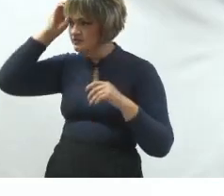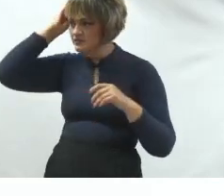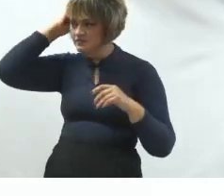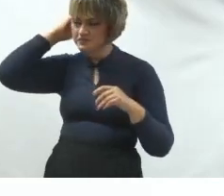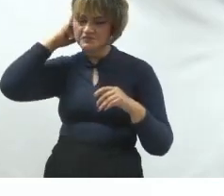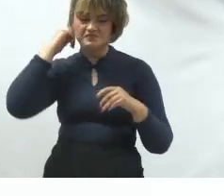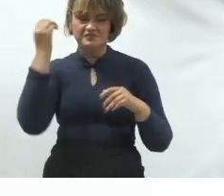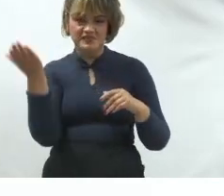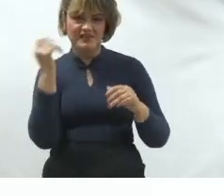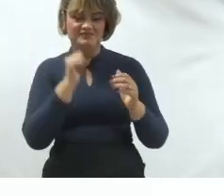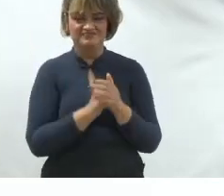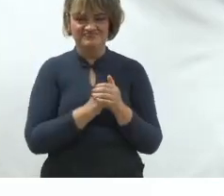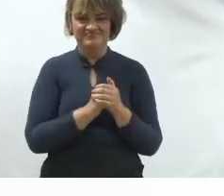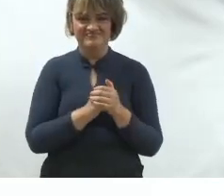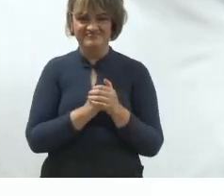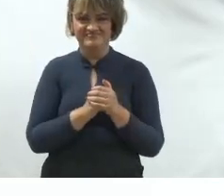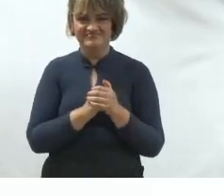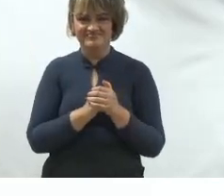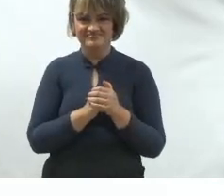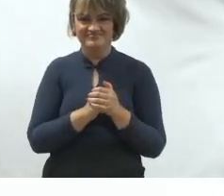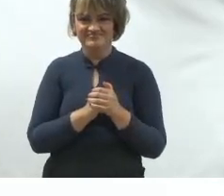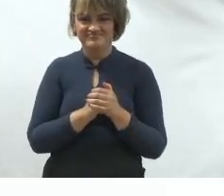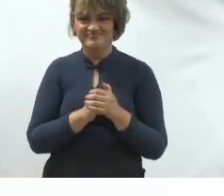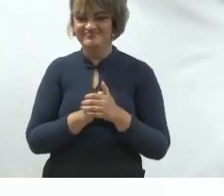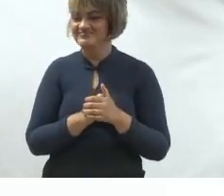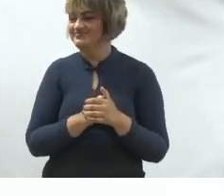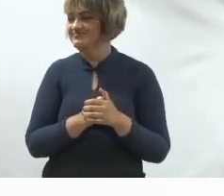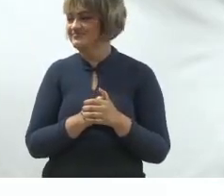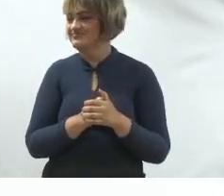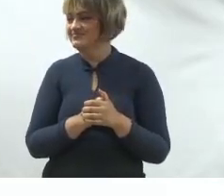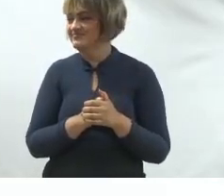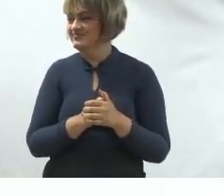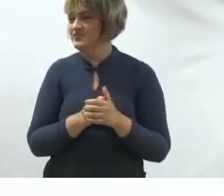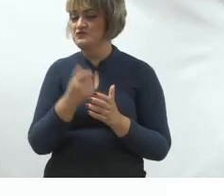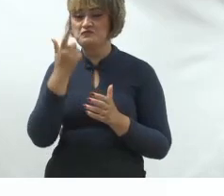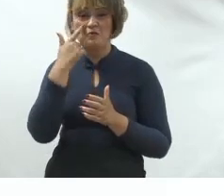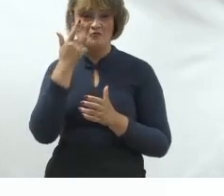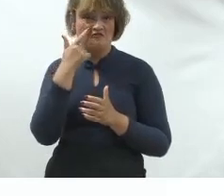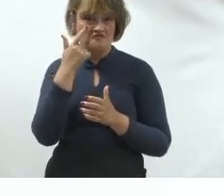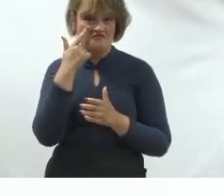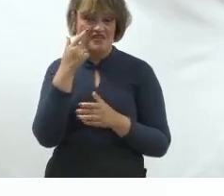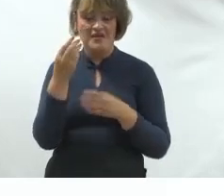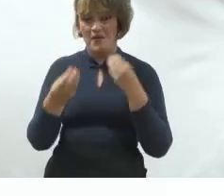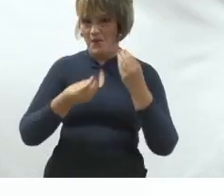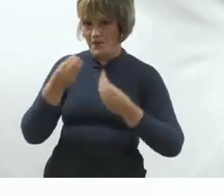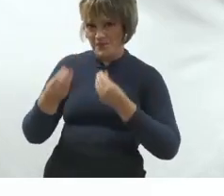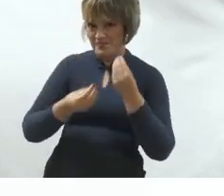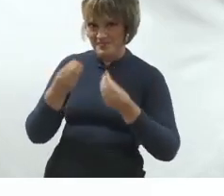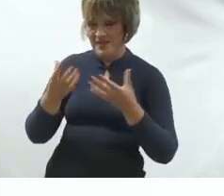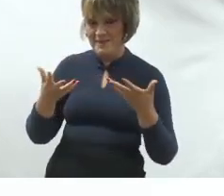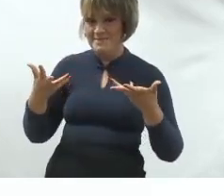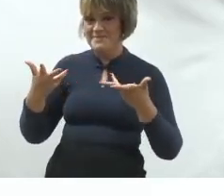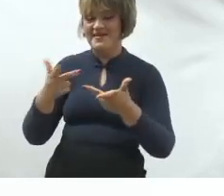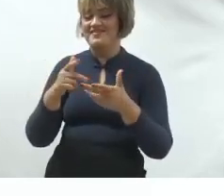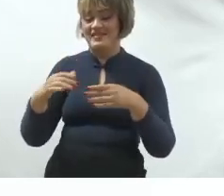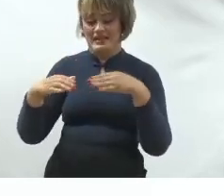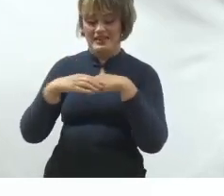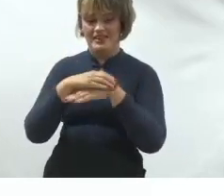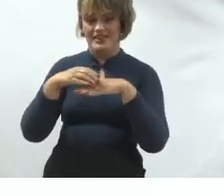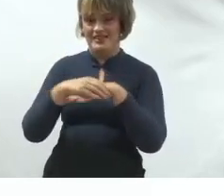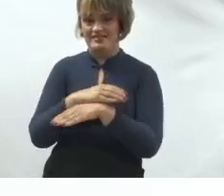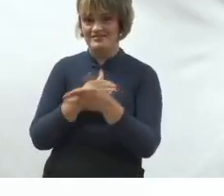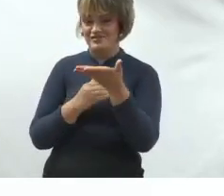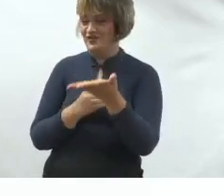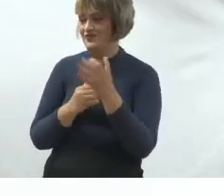abrindo o pré-skite colar que o Dudu Pai me enviou. Vamos lá, vamos começar pela essa maravilha de tênis. Olha